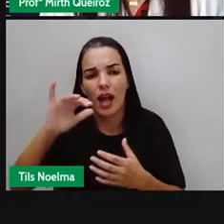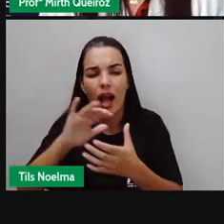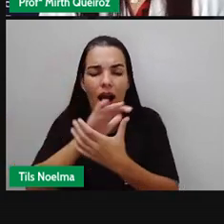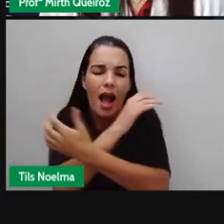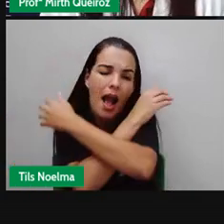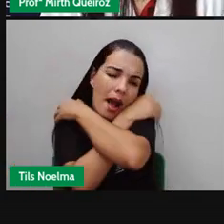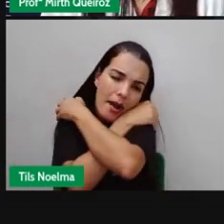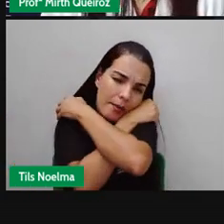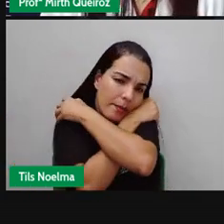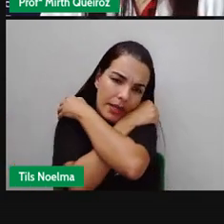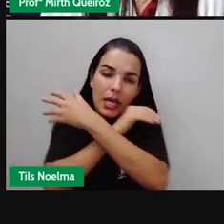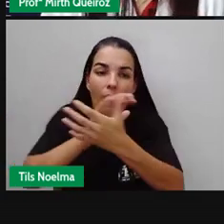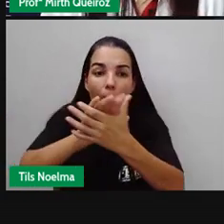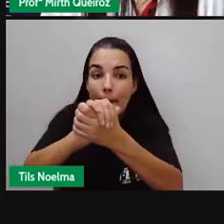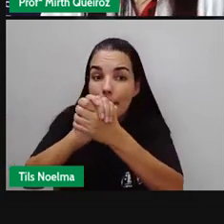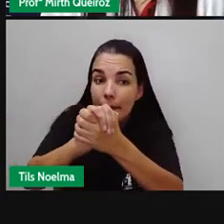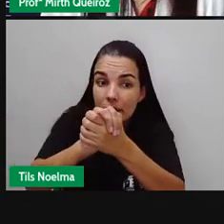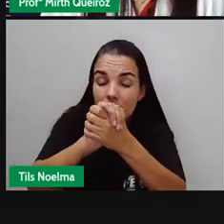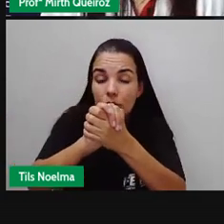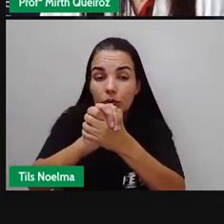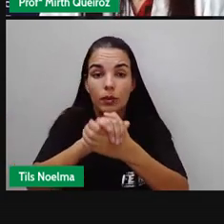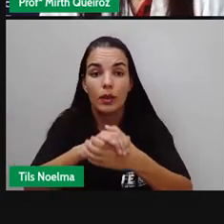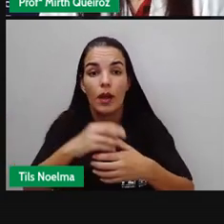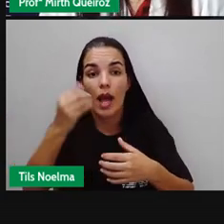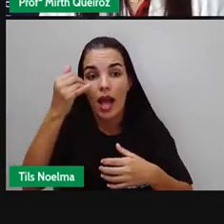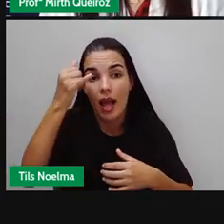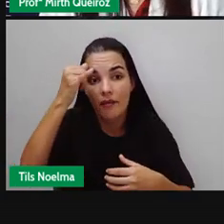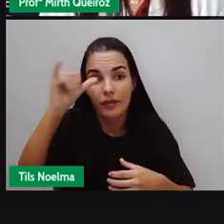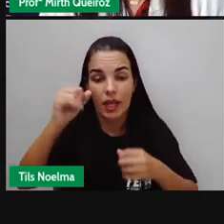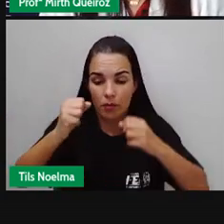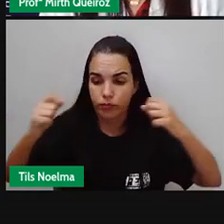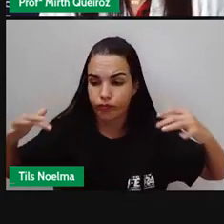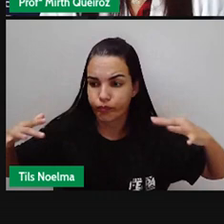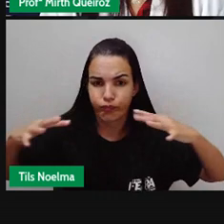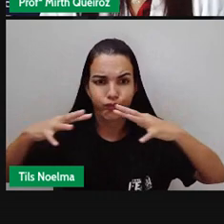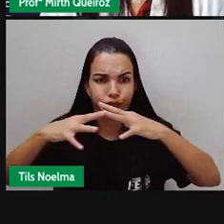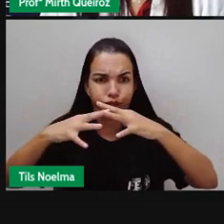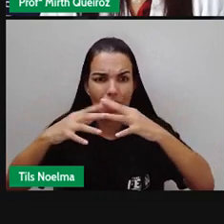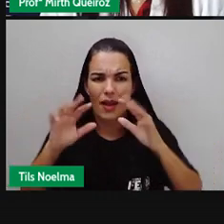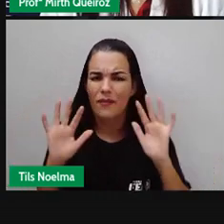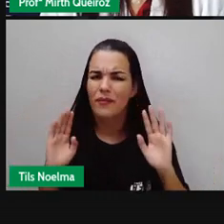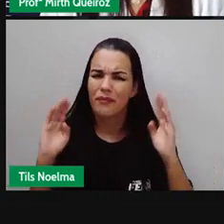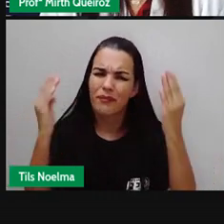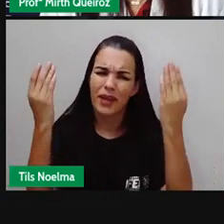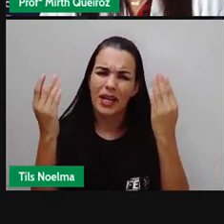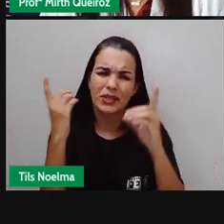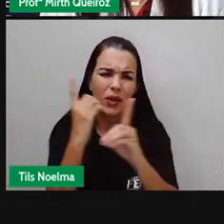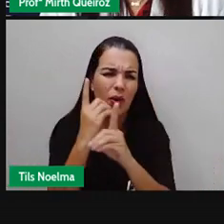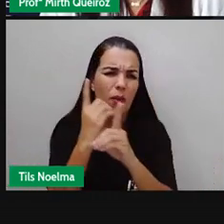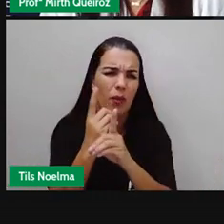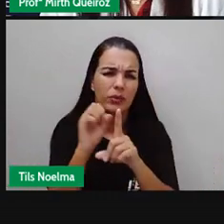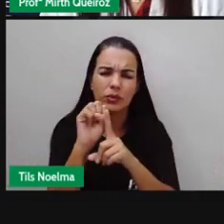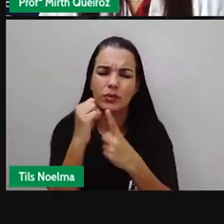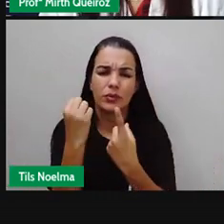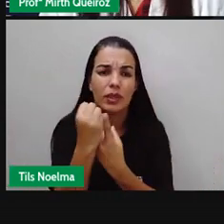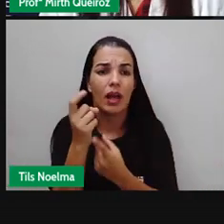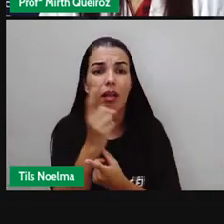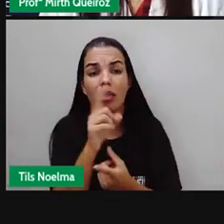mão. Evitem aglomerações também. Não façam nem partidos de festas ou encontros sociais.